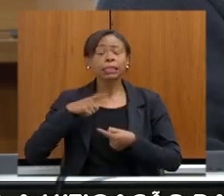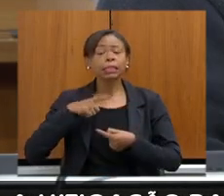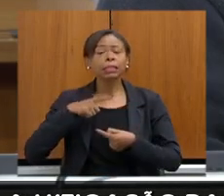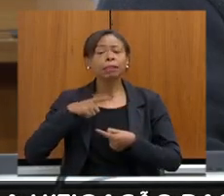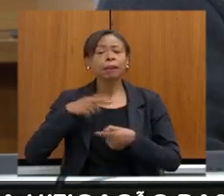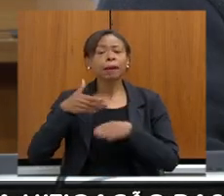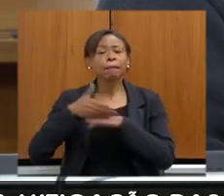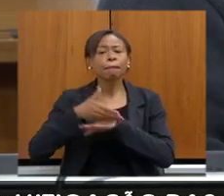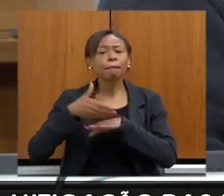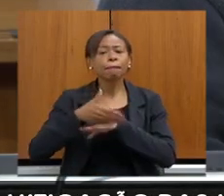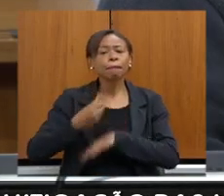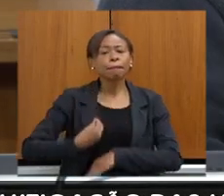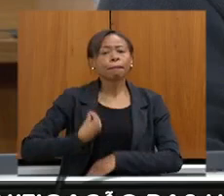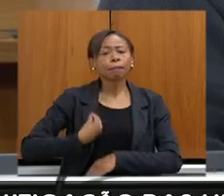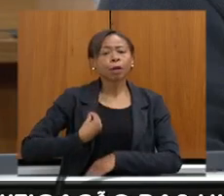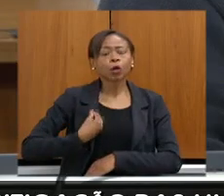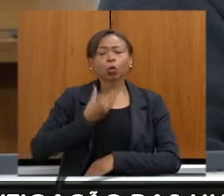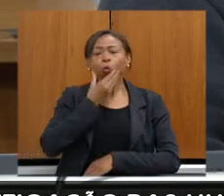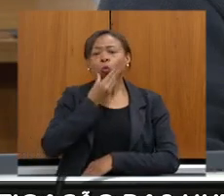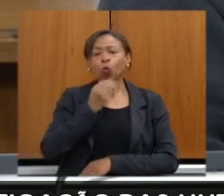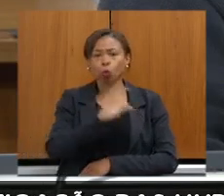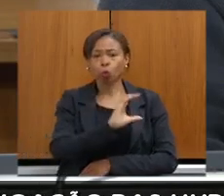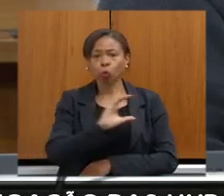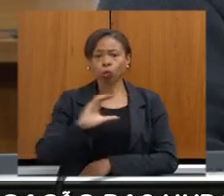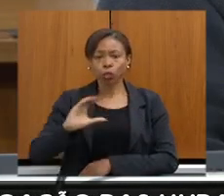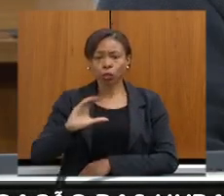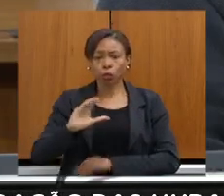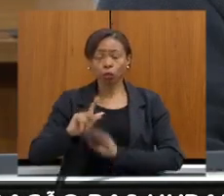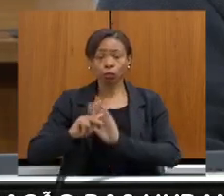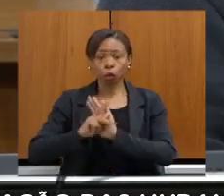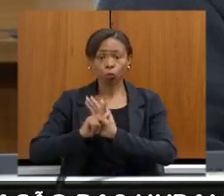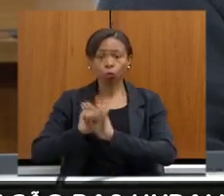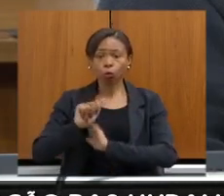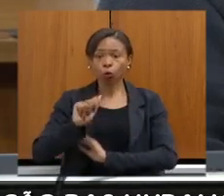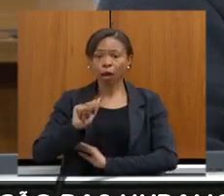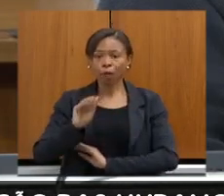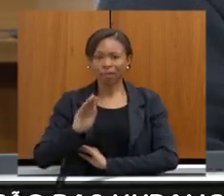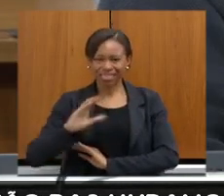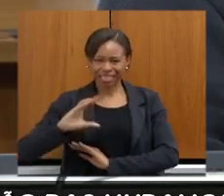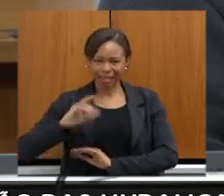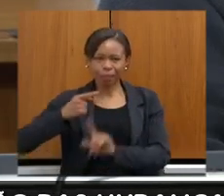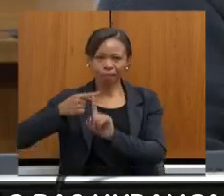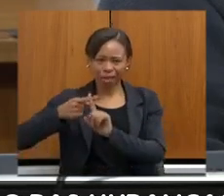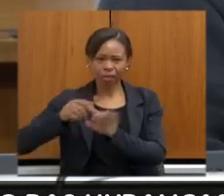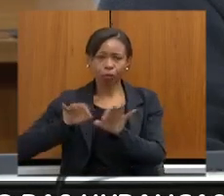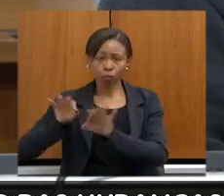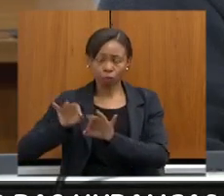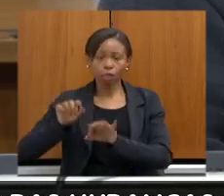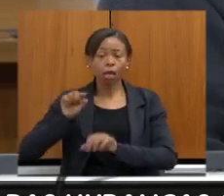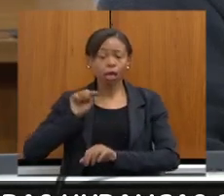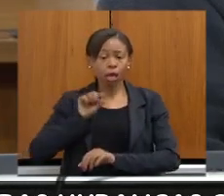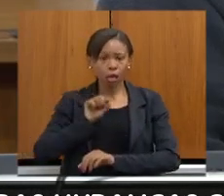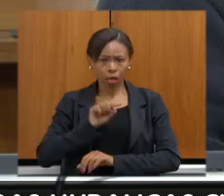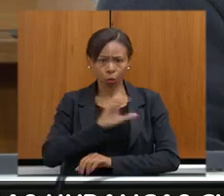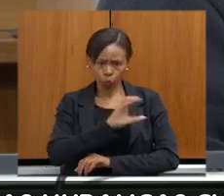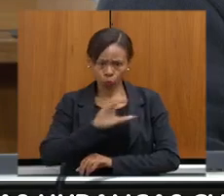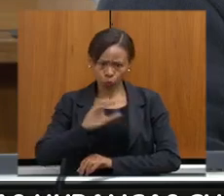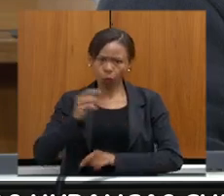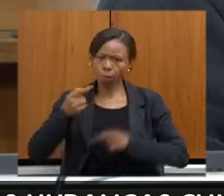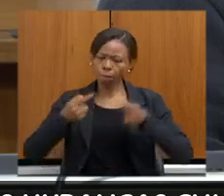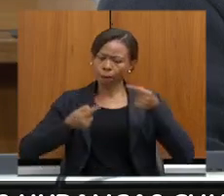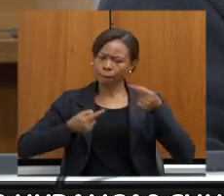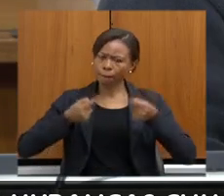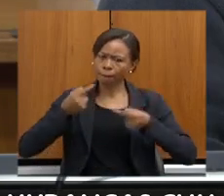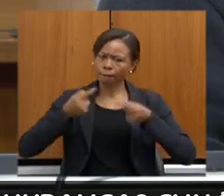participação do coordenador aqui do plano ABC+, participando ativamente das discussões que a gente está fazendo. Então, gente